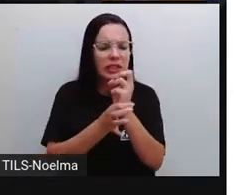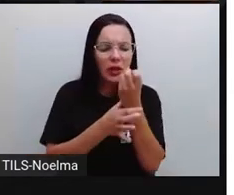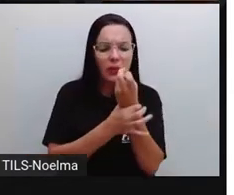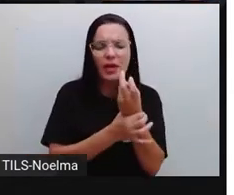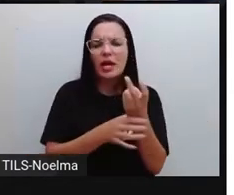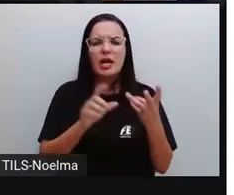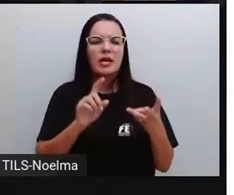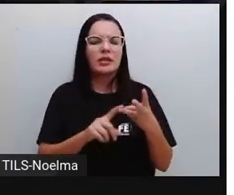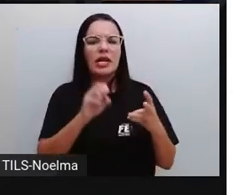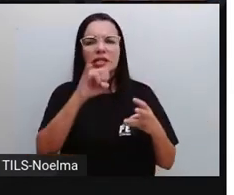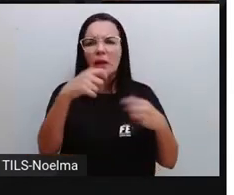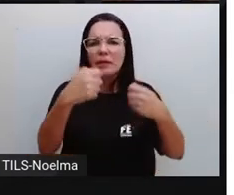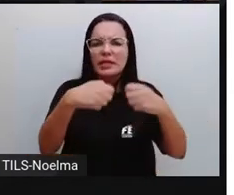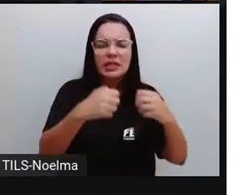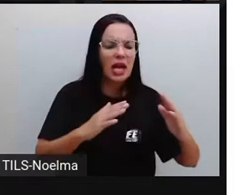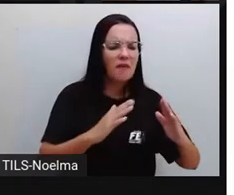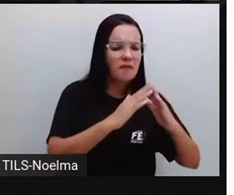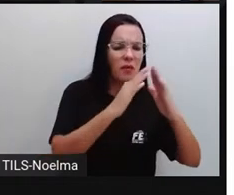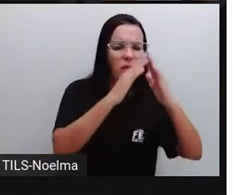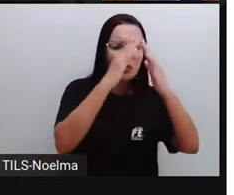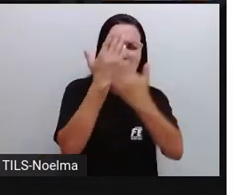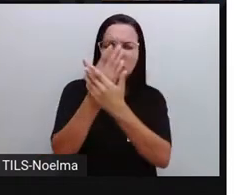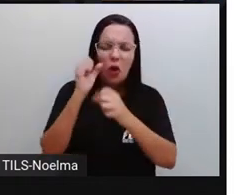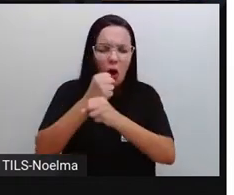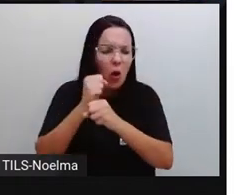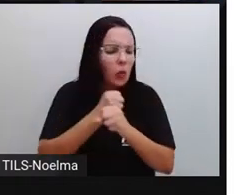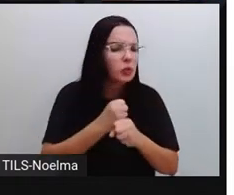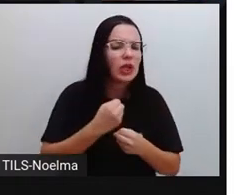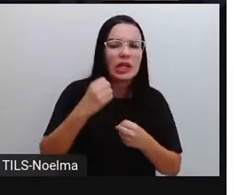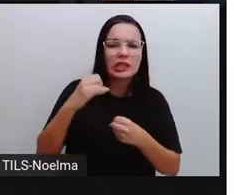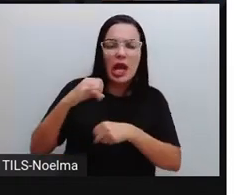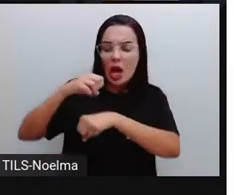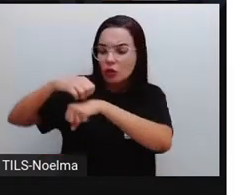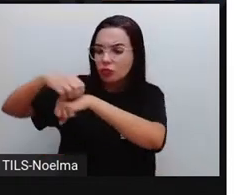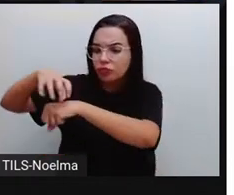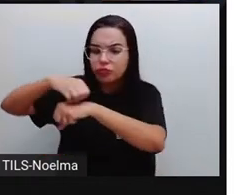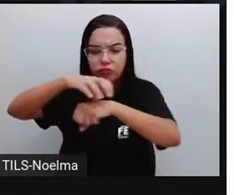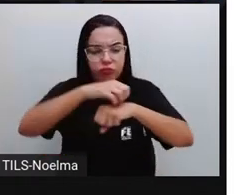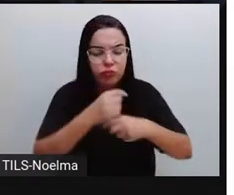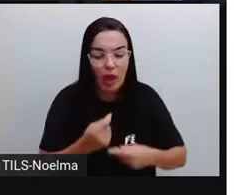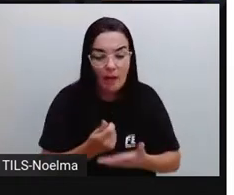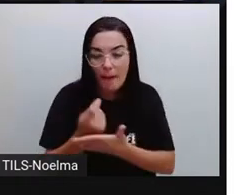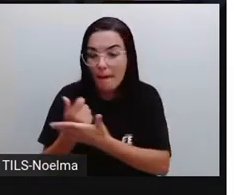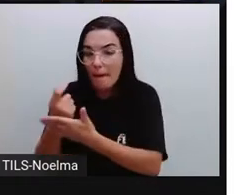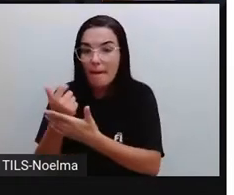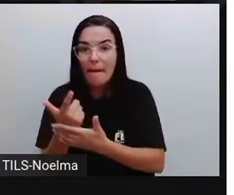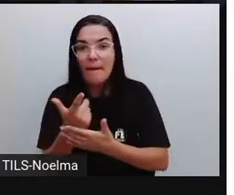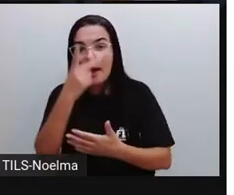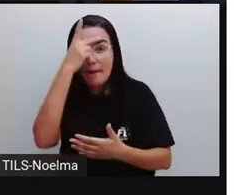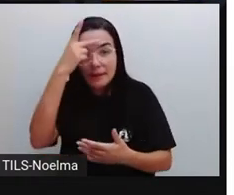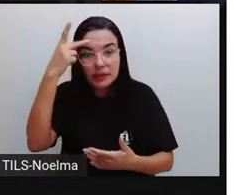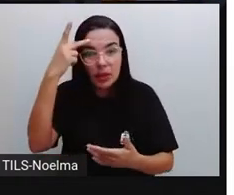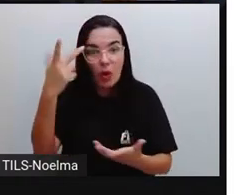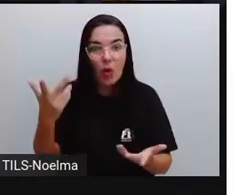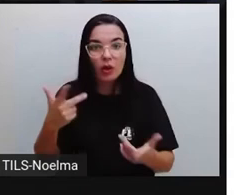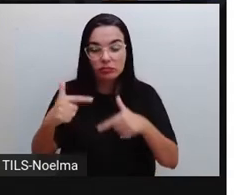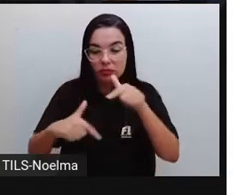construir mais escolas, distribuir aí a verba para fazer pagamento aos funcionários,